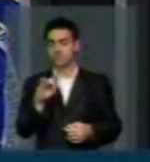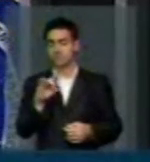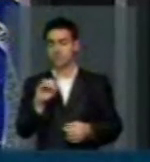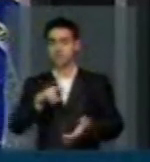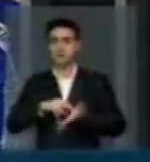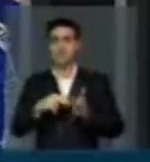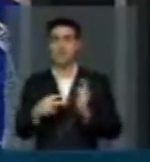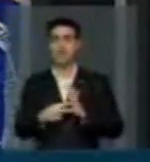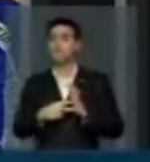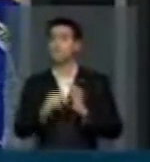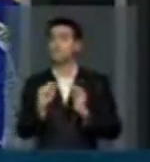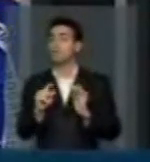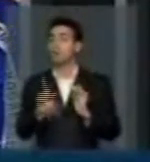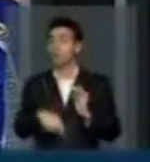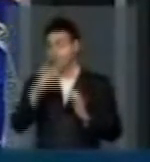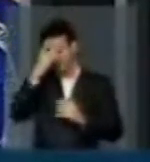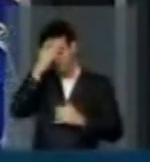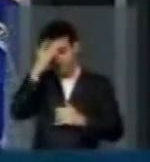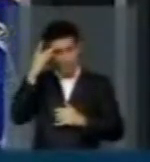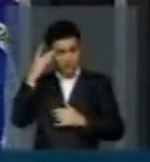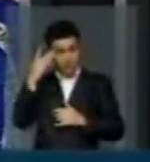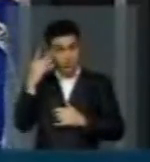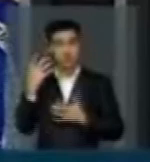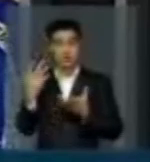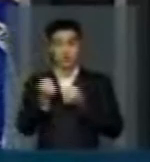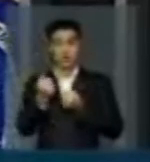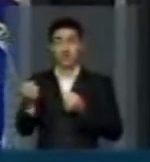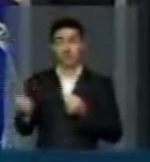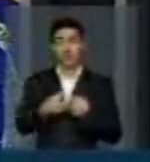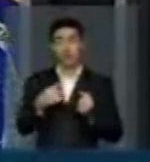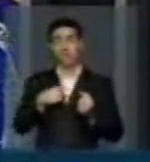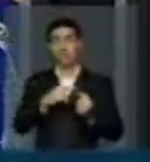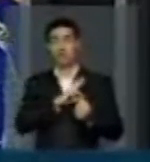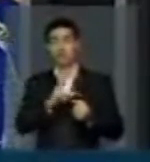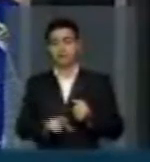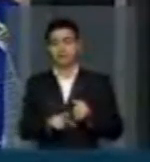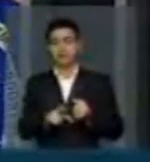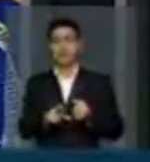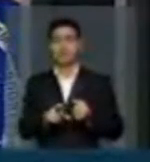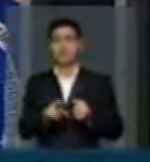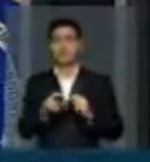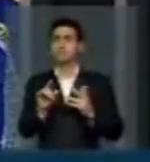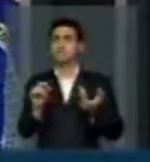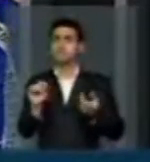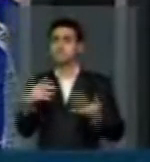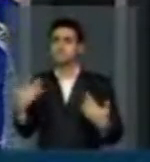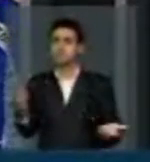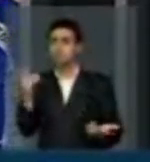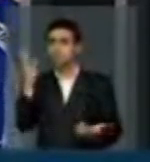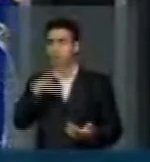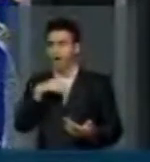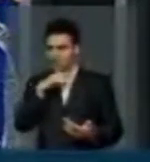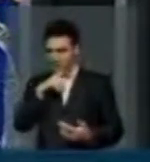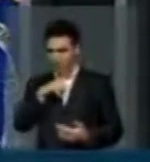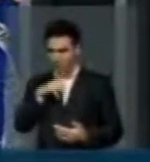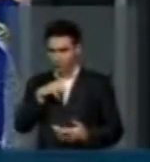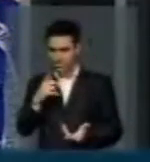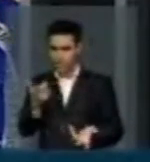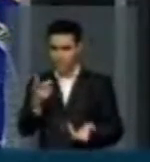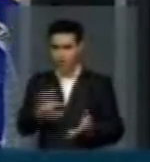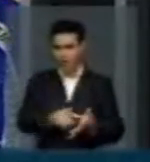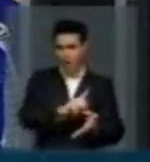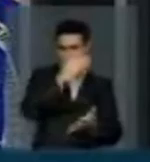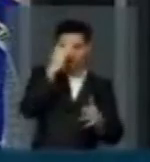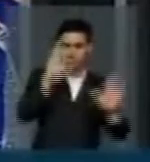prosélitos, que quer dizer pessoas que abraçam uma nova religião. E eu pergunto aqui, que mal há nisso? A não ser tirar pessoas de uma